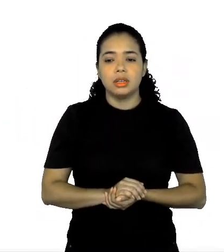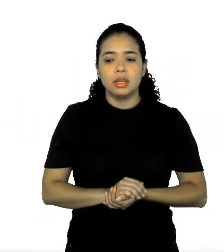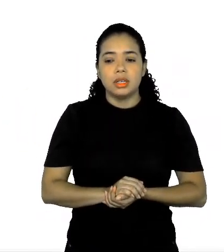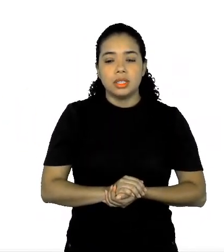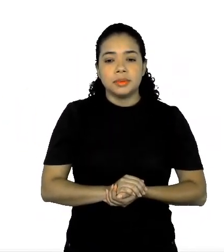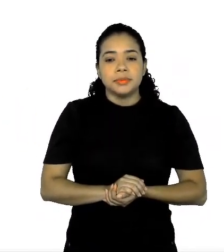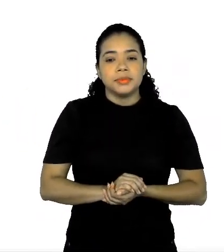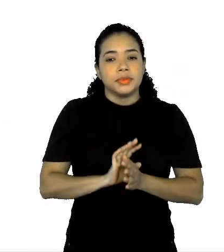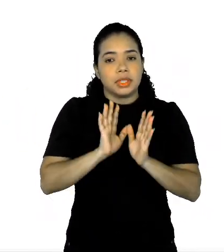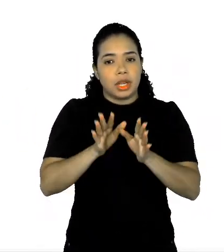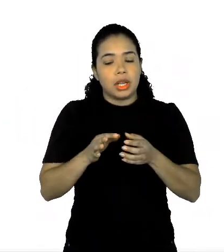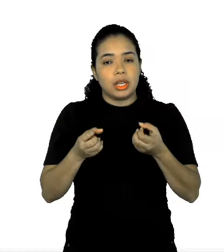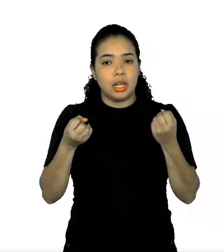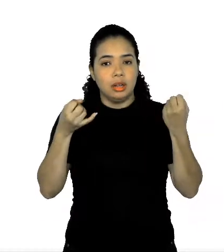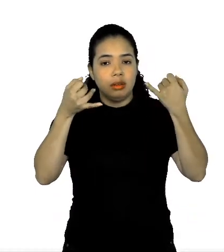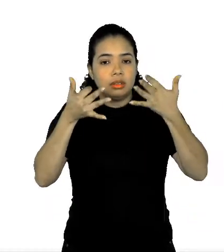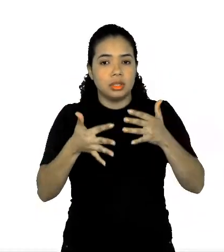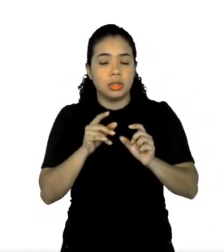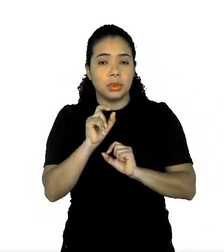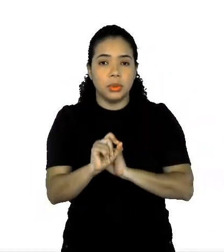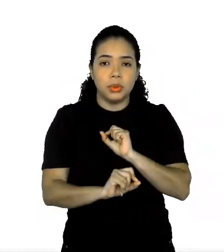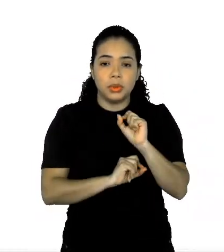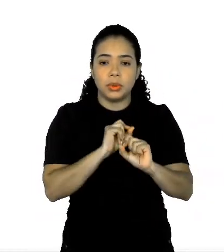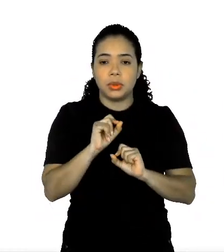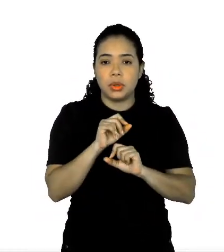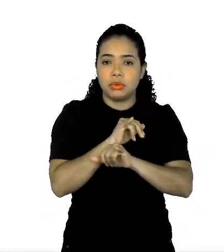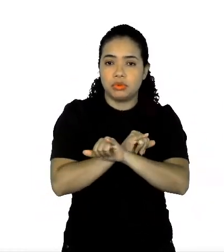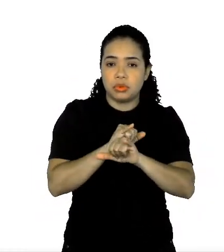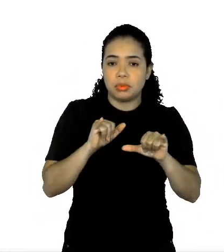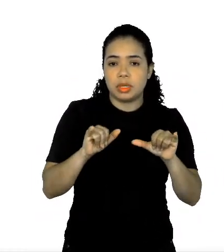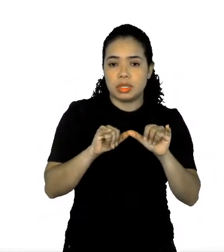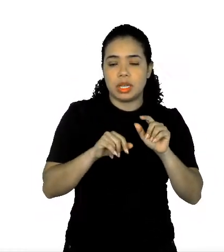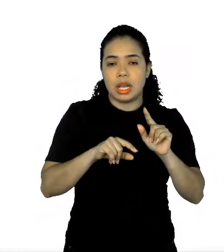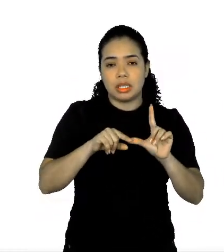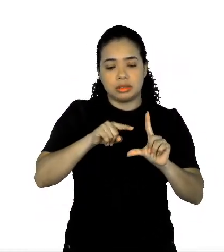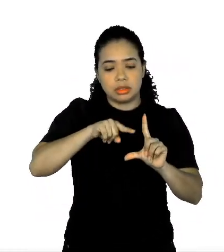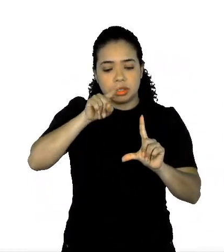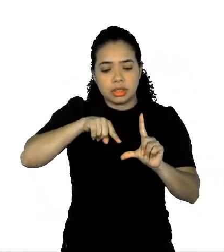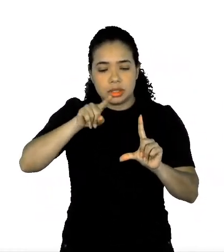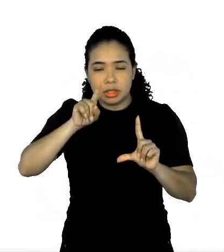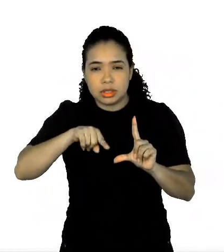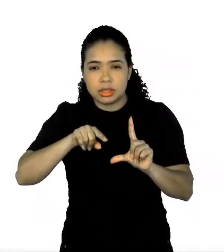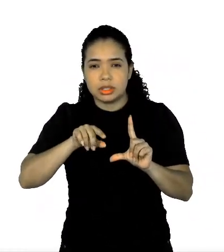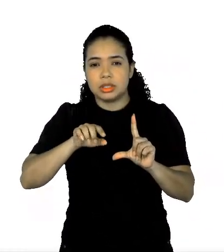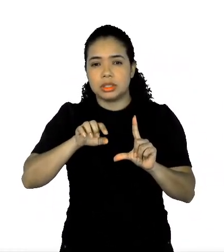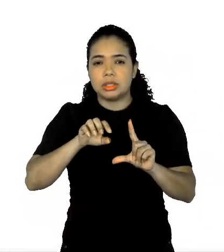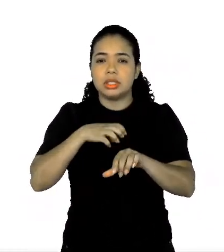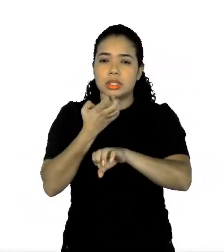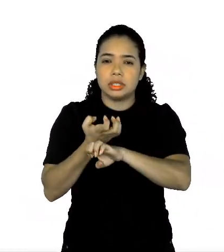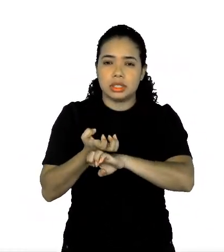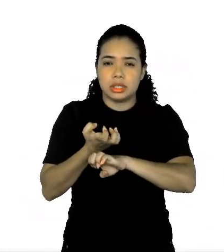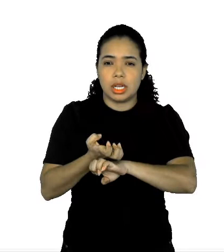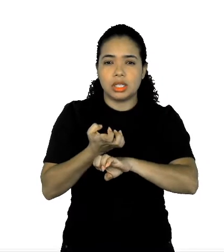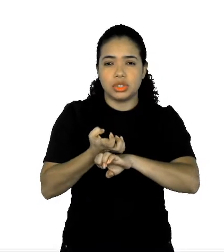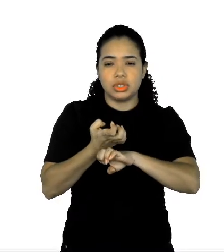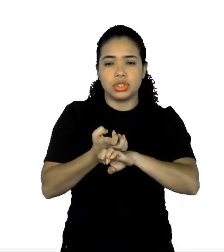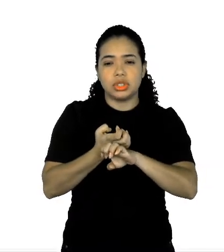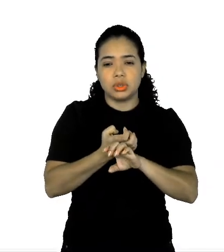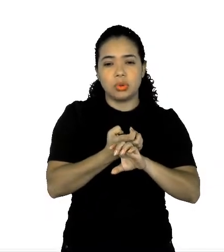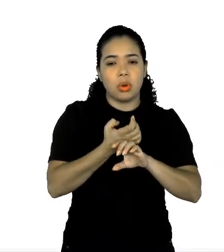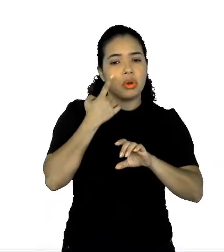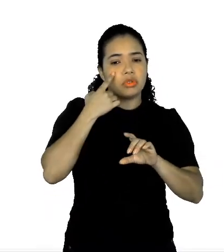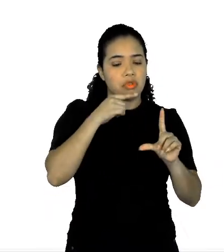que trabalha com dados estatísticos, né, que é outro recurso que o infográfico utiliza.